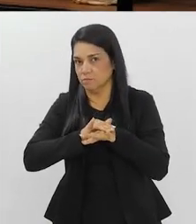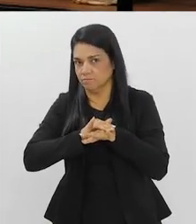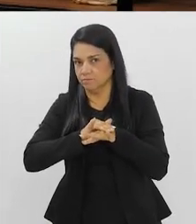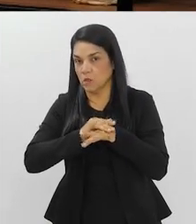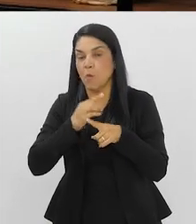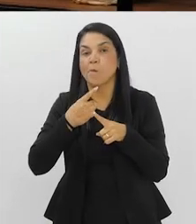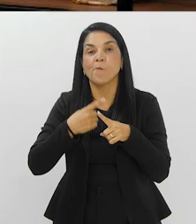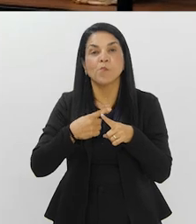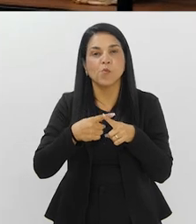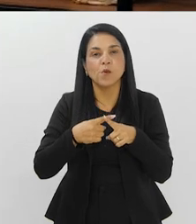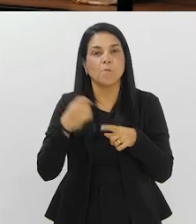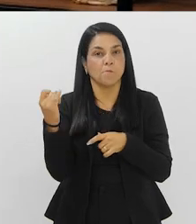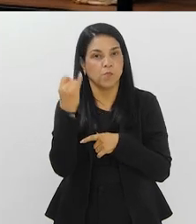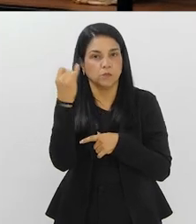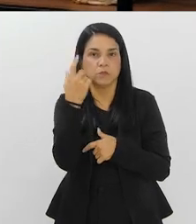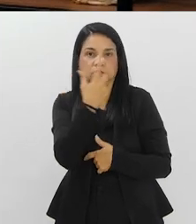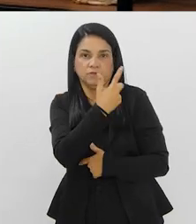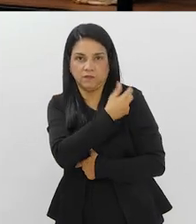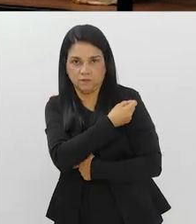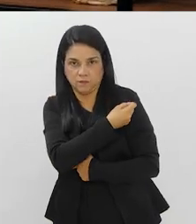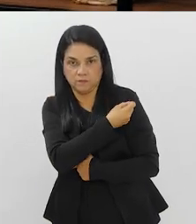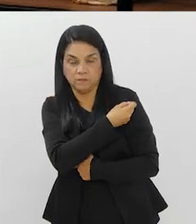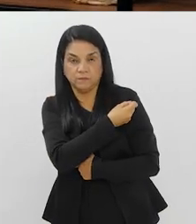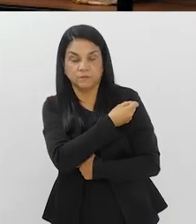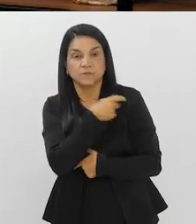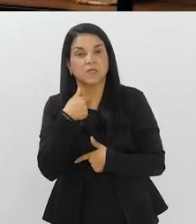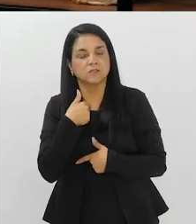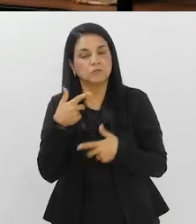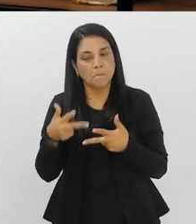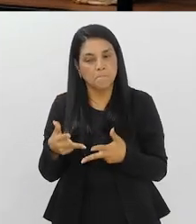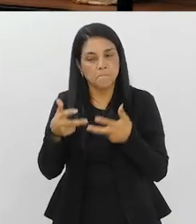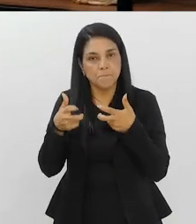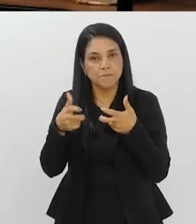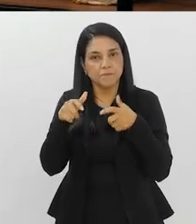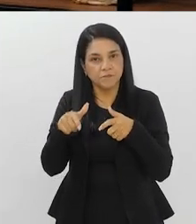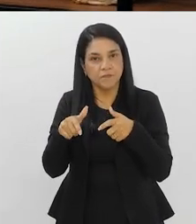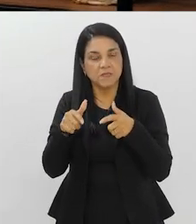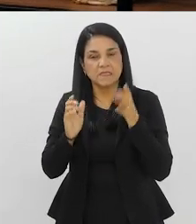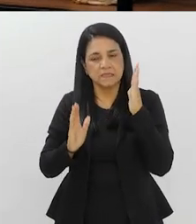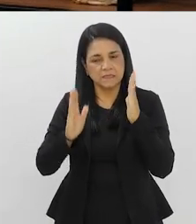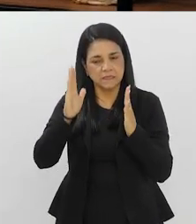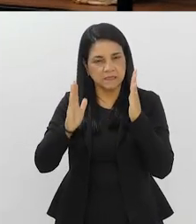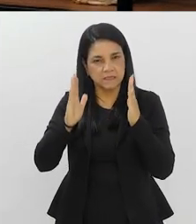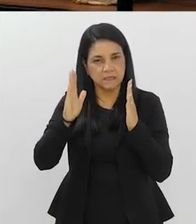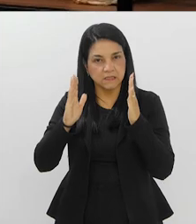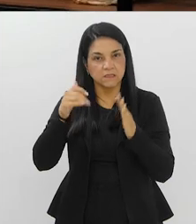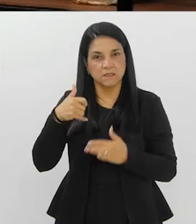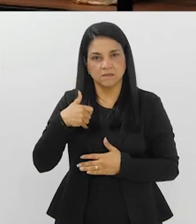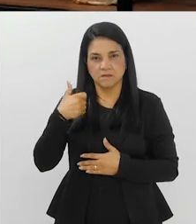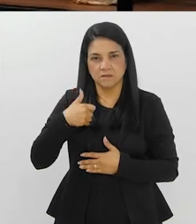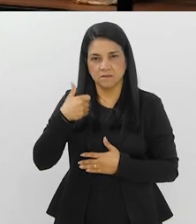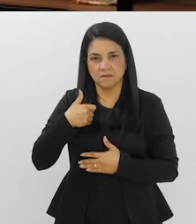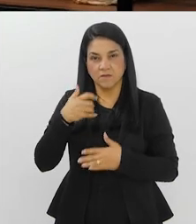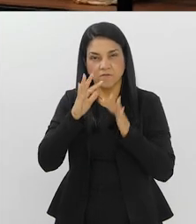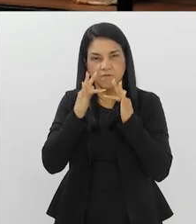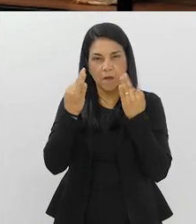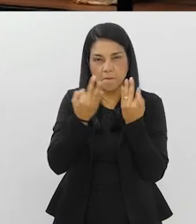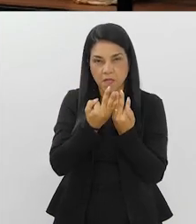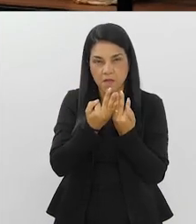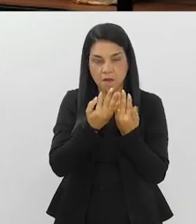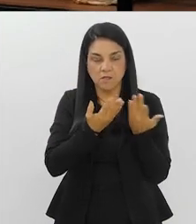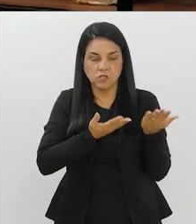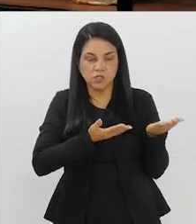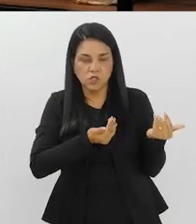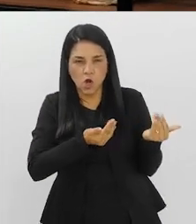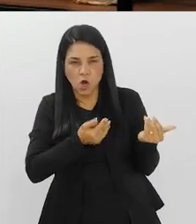O porquê de tomar uma vacina, né? O que a gente observa muito numa faixa etária de familiares